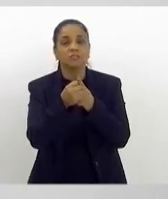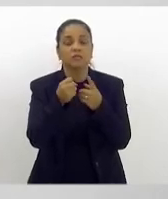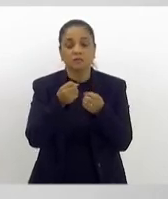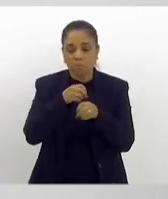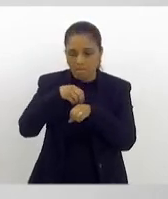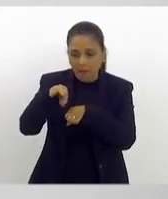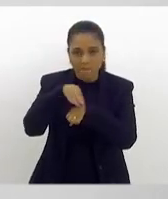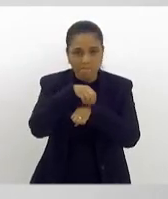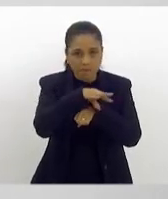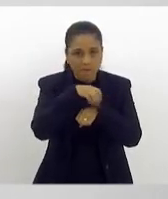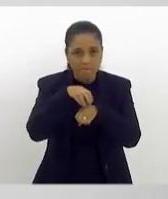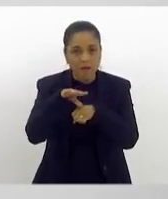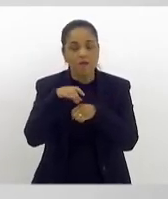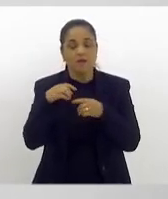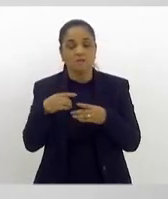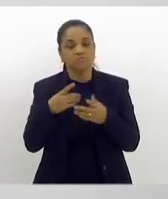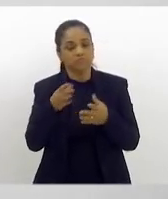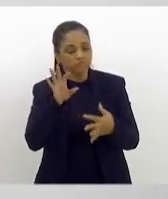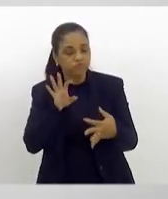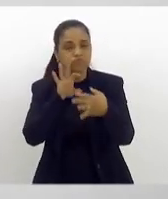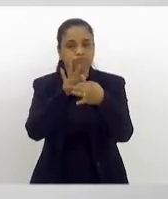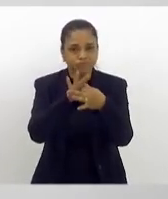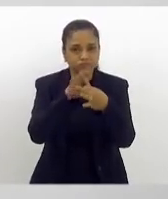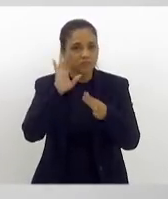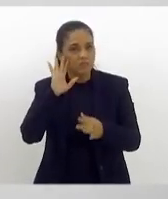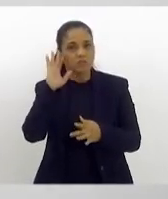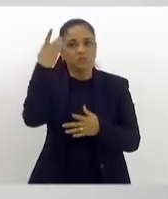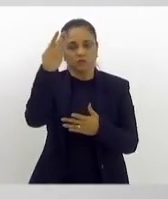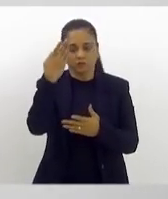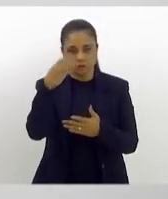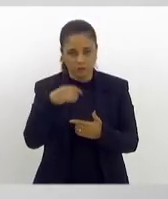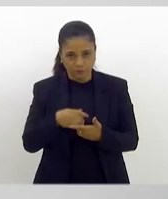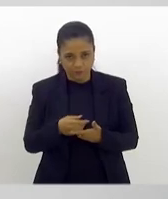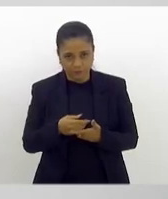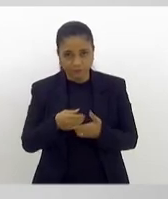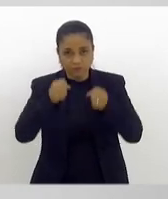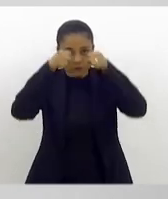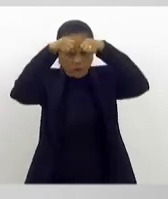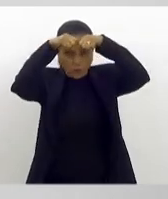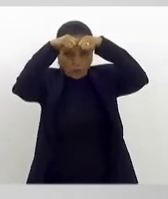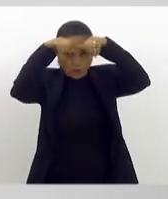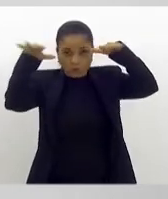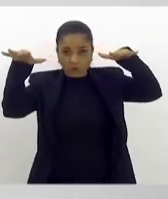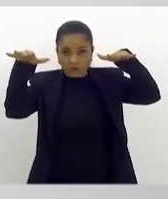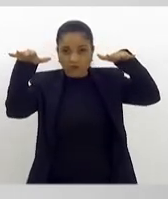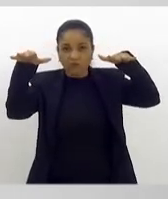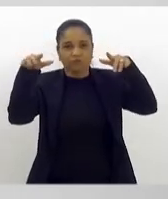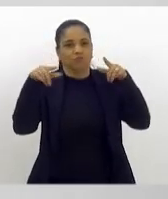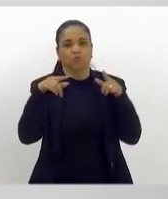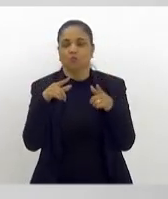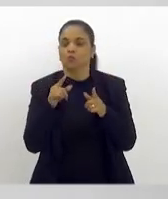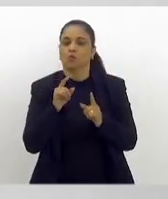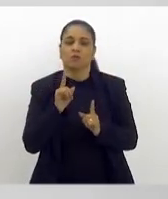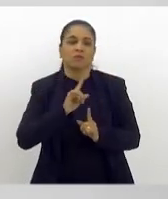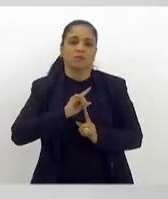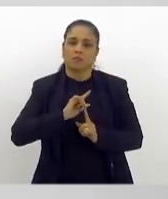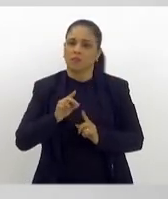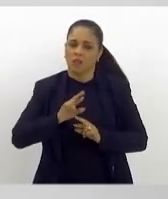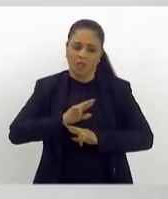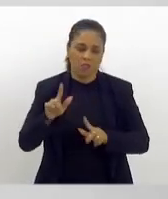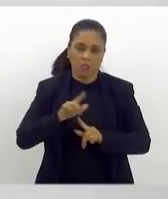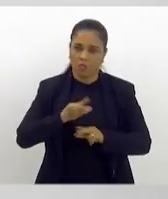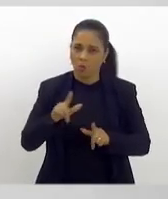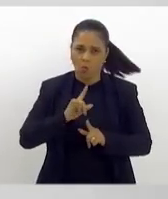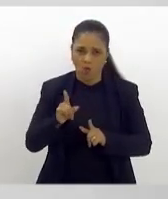todos nós. O autismo não é algo relacionado à família do